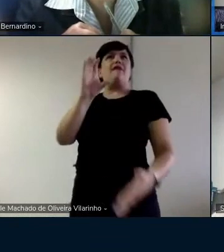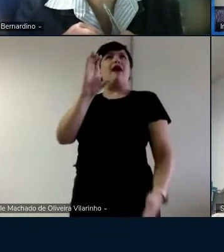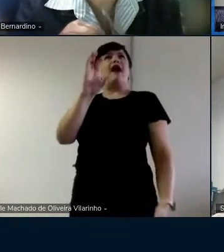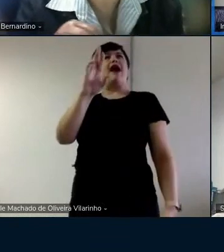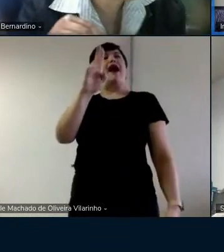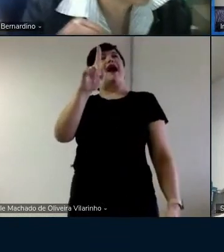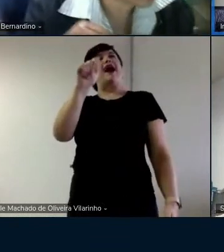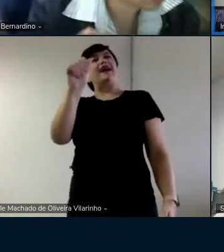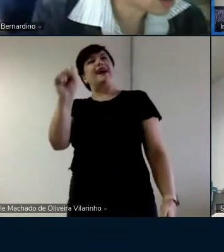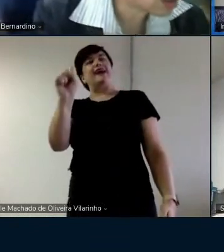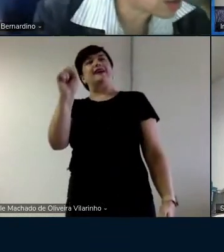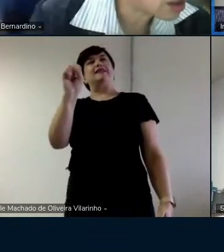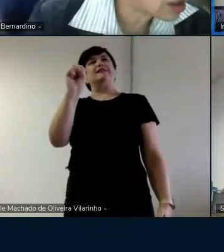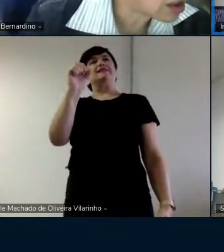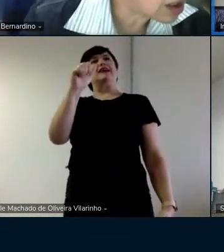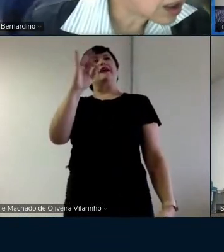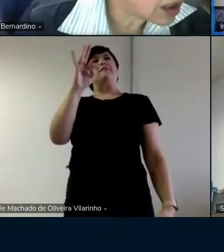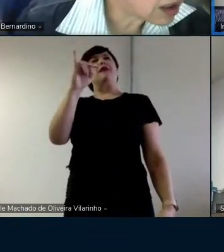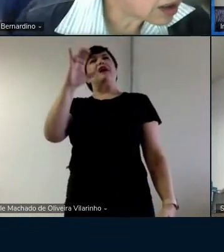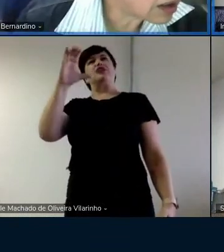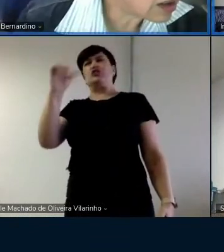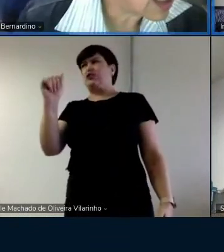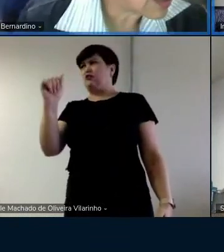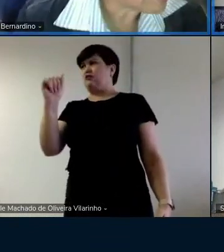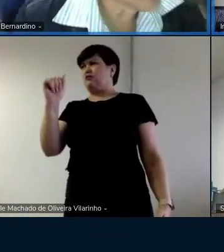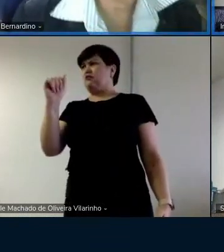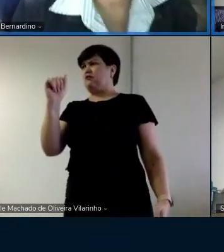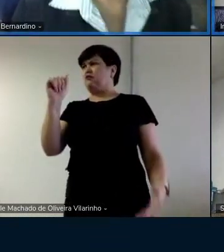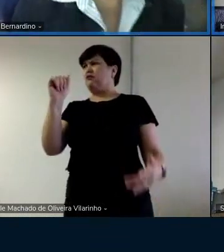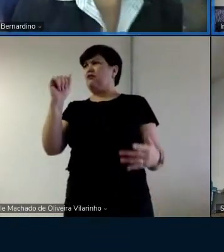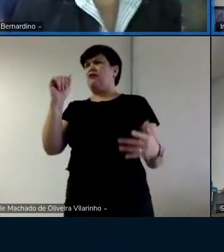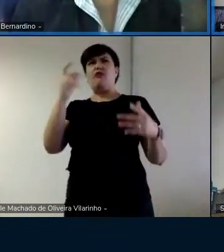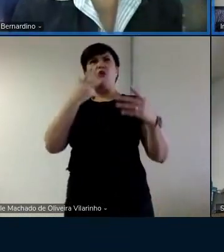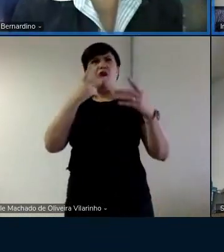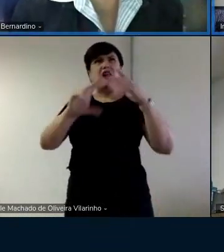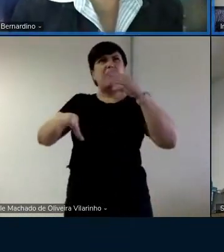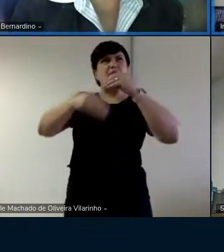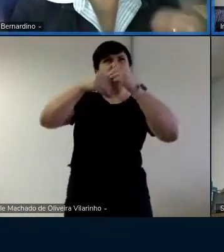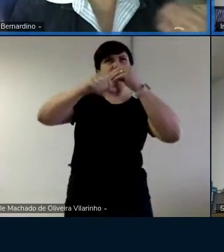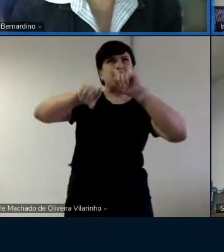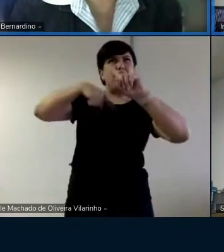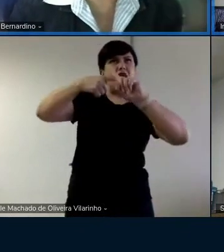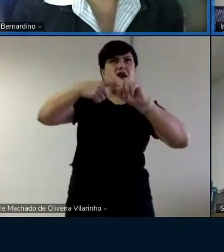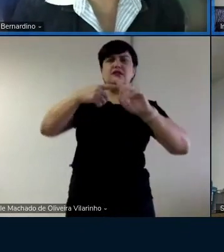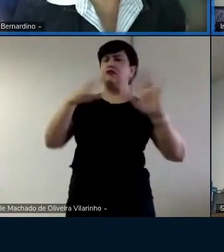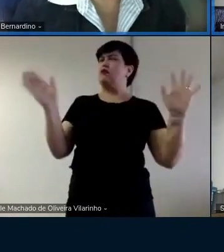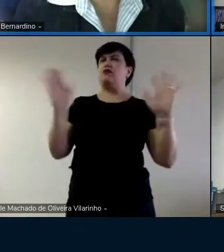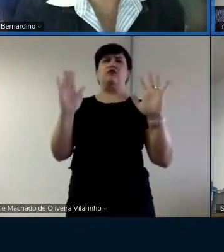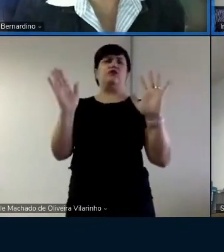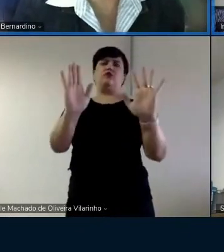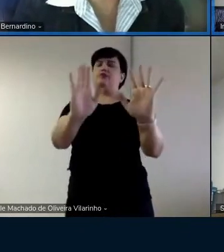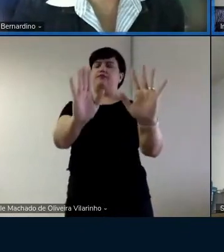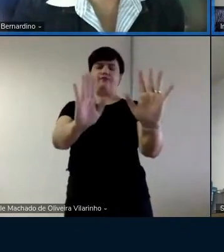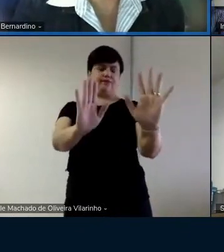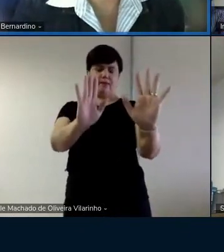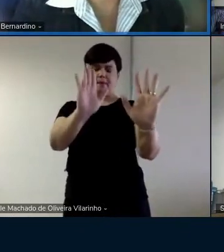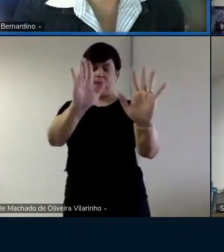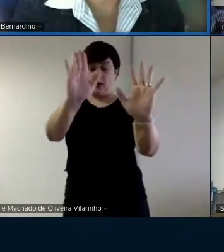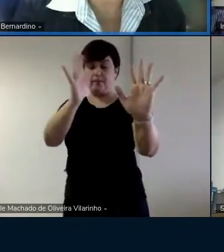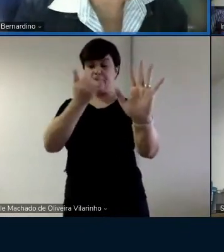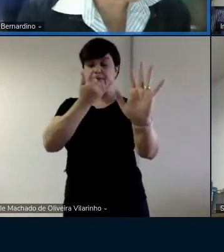senhora está falando que acrescenta uma semântica. esse parágrafo aqui. Não, você... Que posteriormente você diz carga